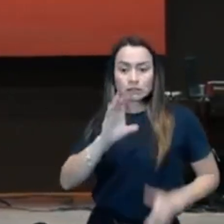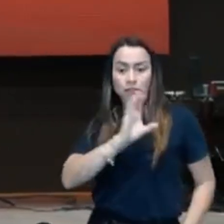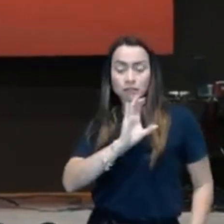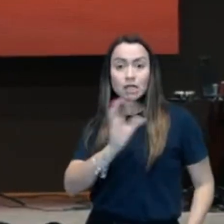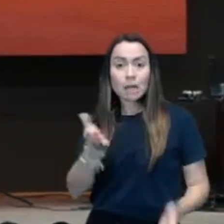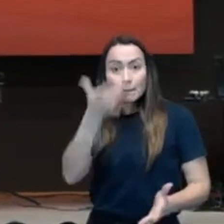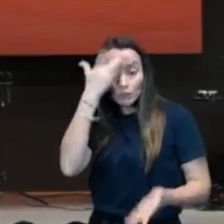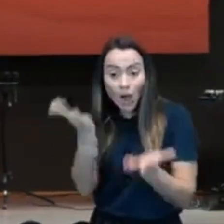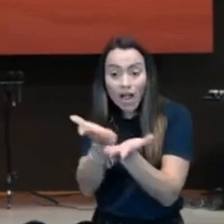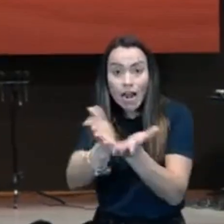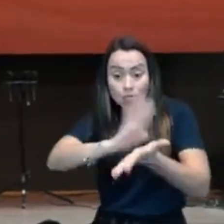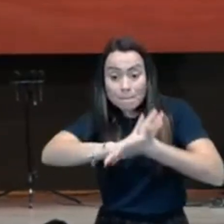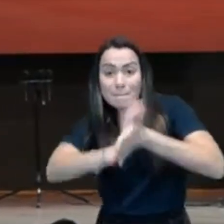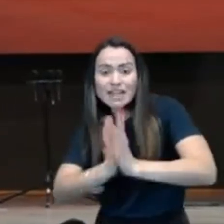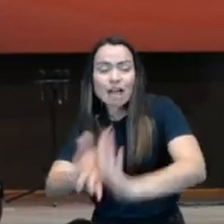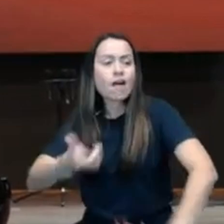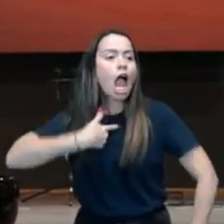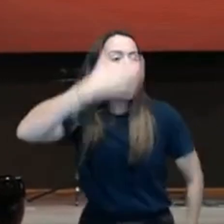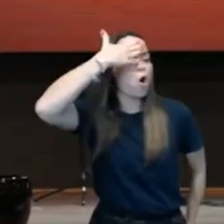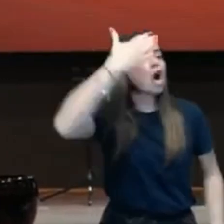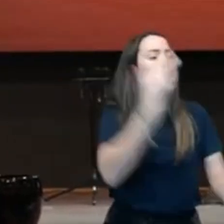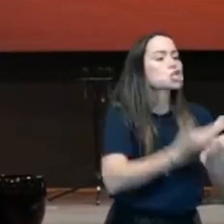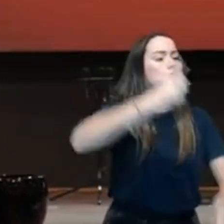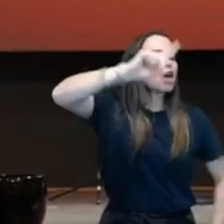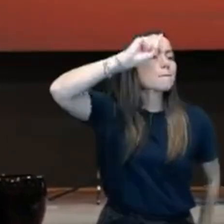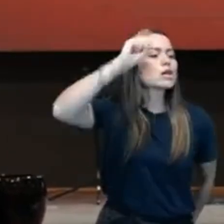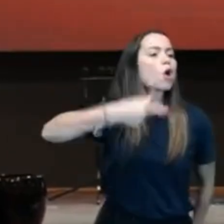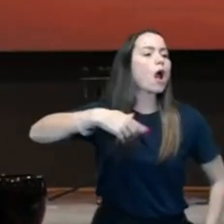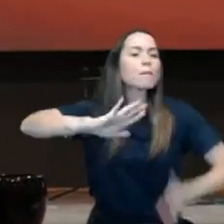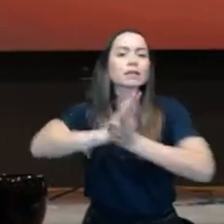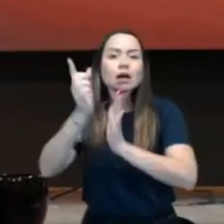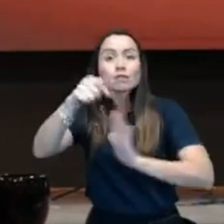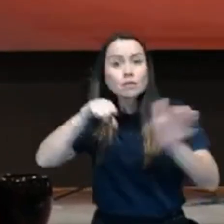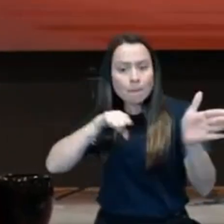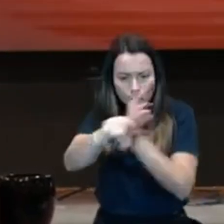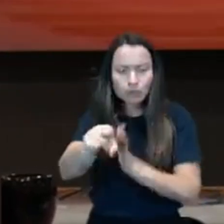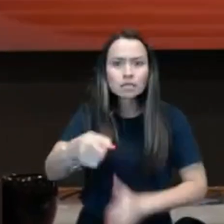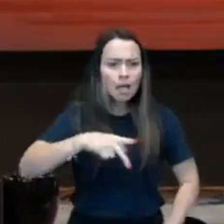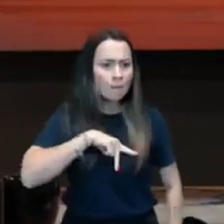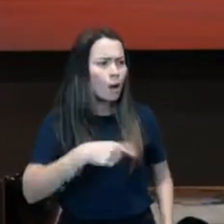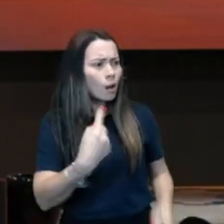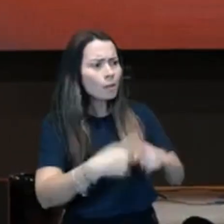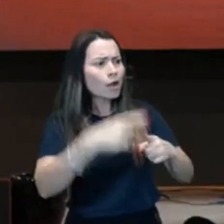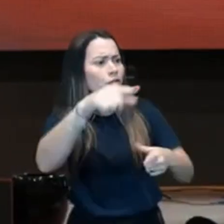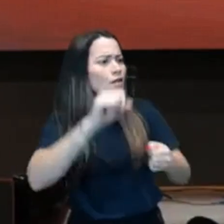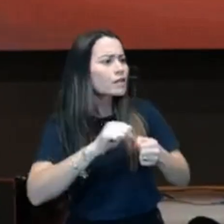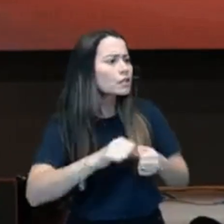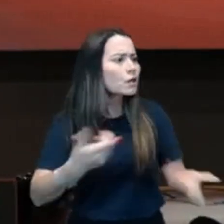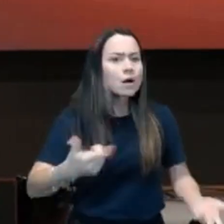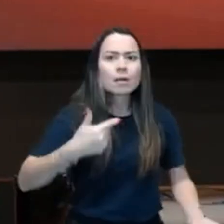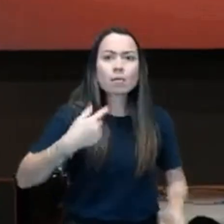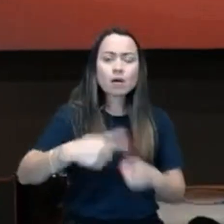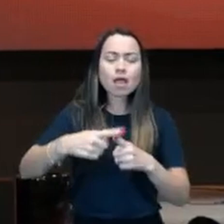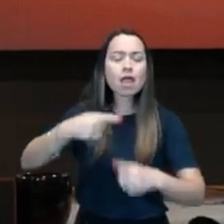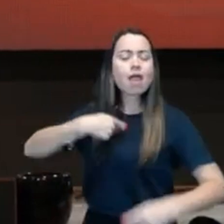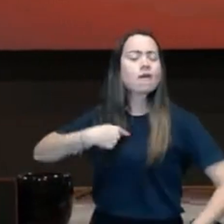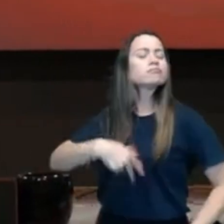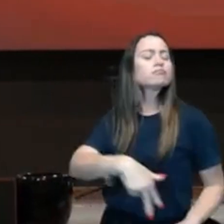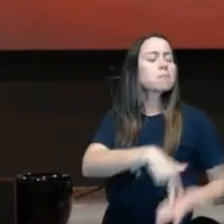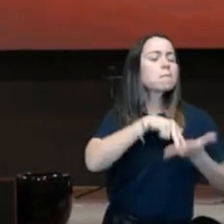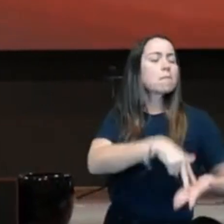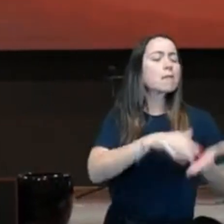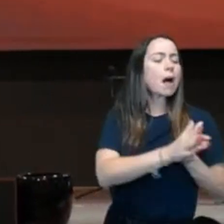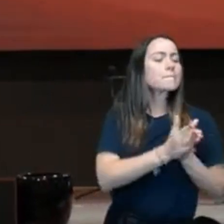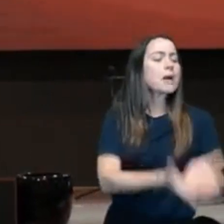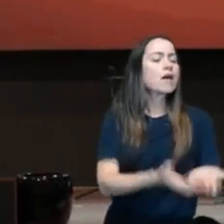prendia cristãos em nome de Deus, se você perguntasse para ele, Paulo, porquê que você está fazendo isso? Porque eu permaneço na palavra que eu